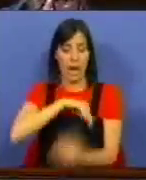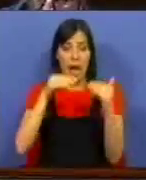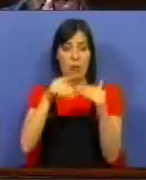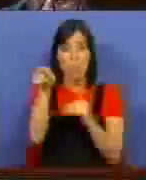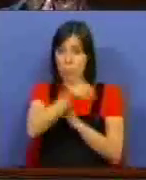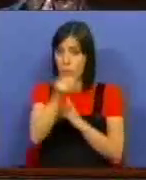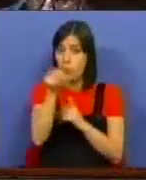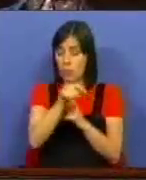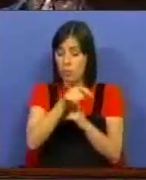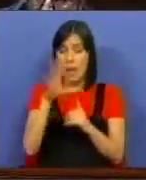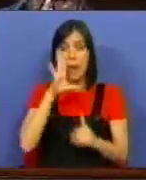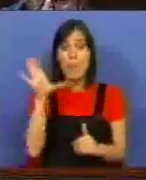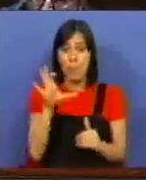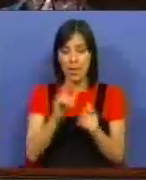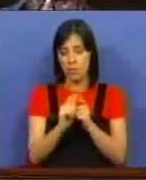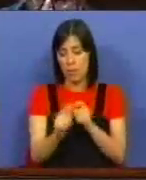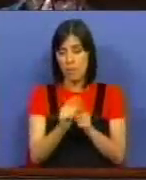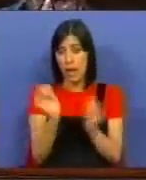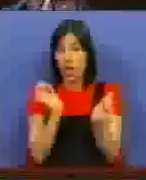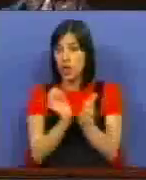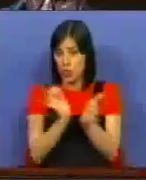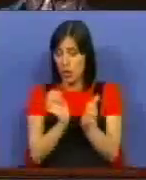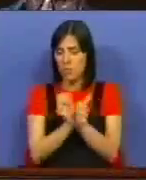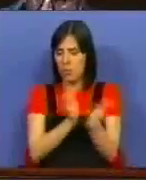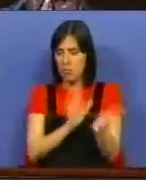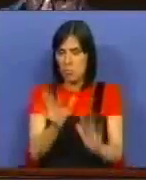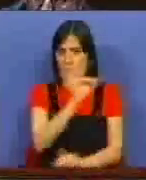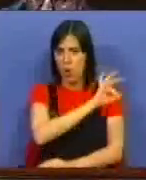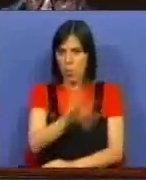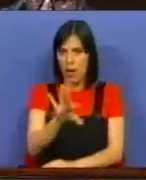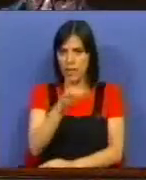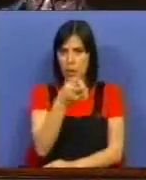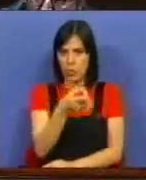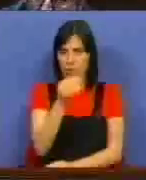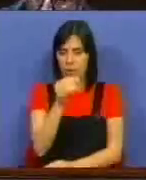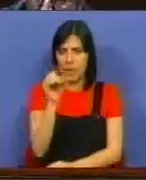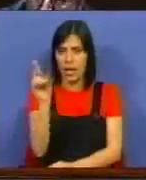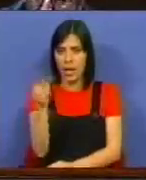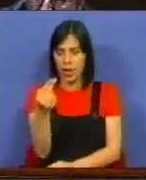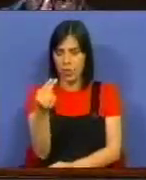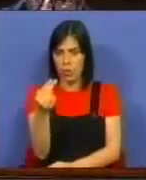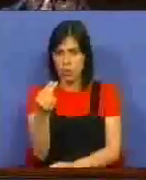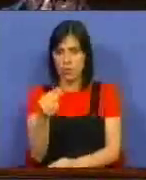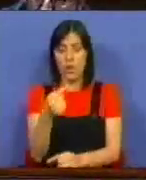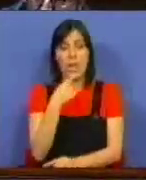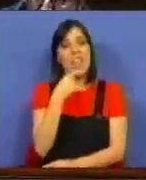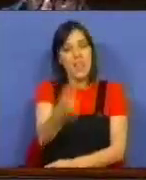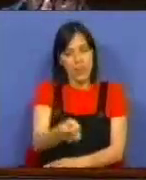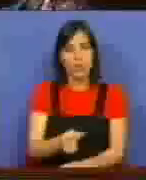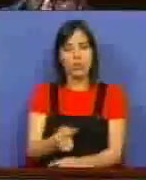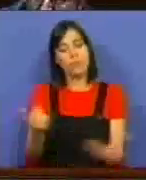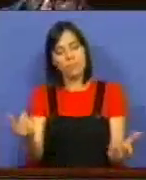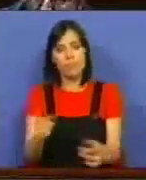mensalmente uma pensão da Segurança Social de 490 euros. E diz-lhes